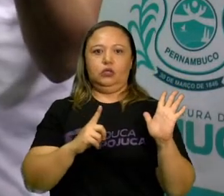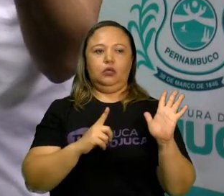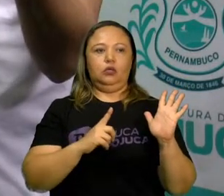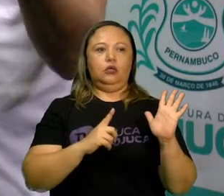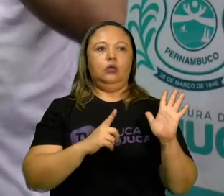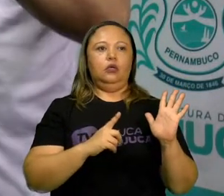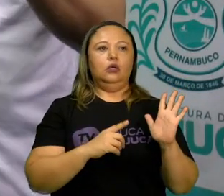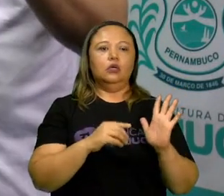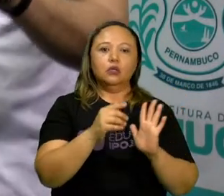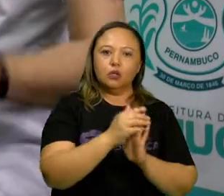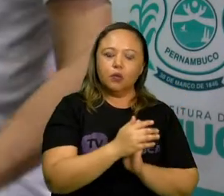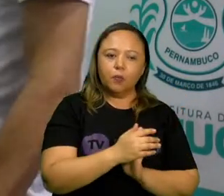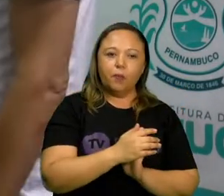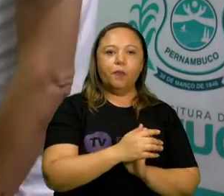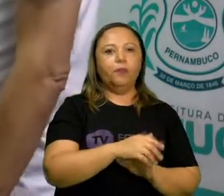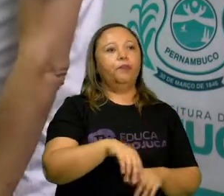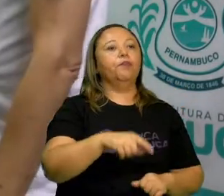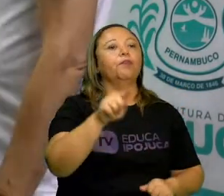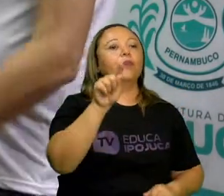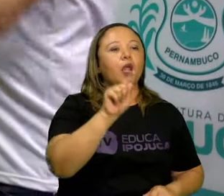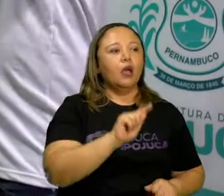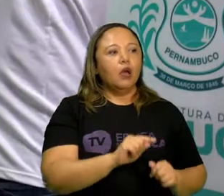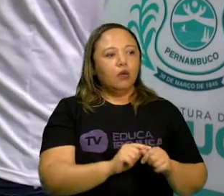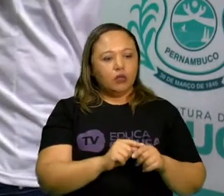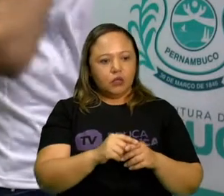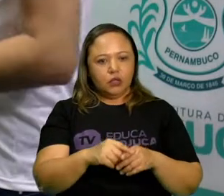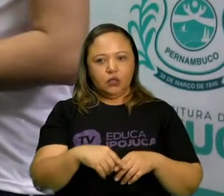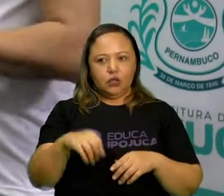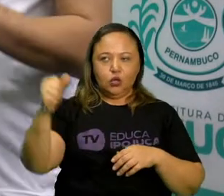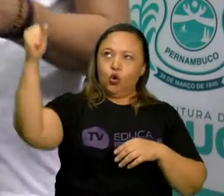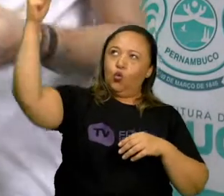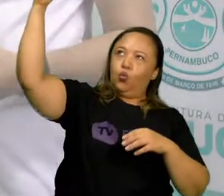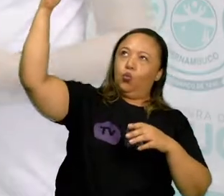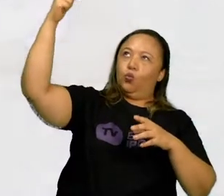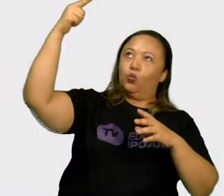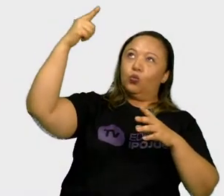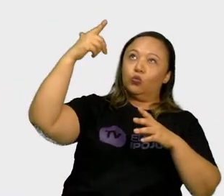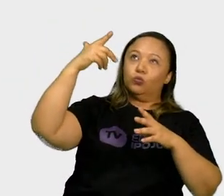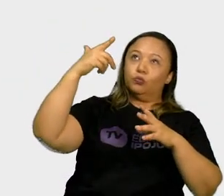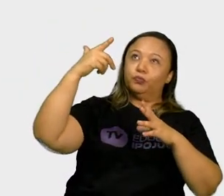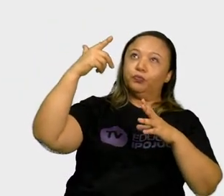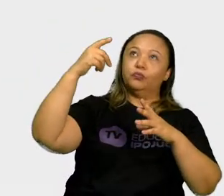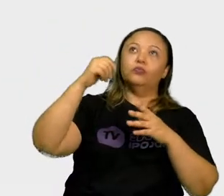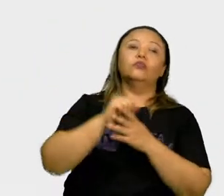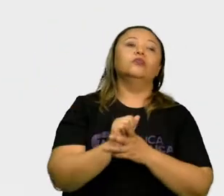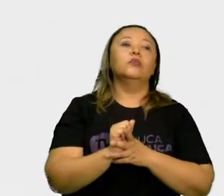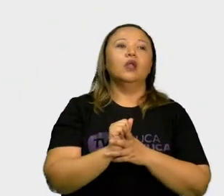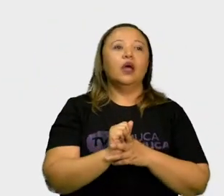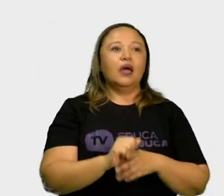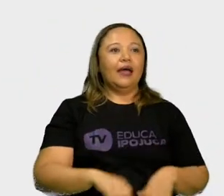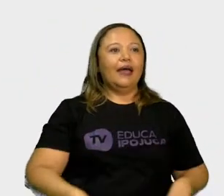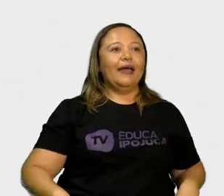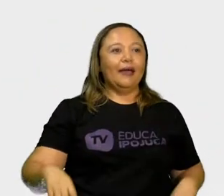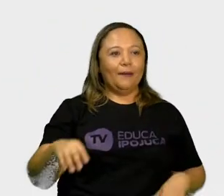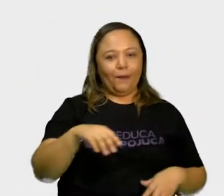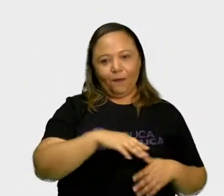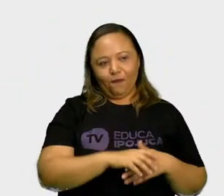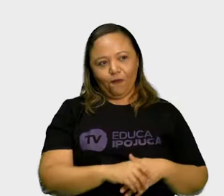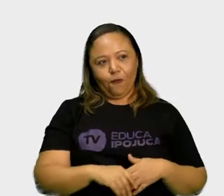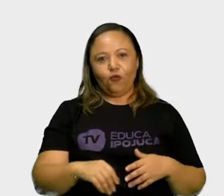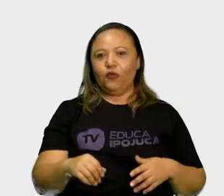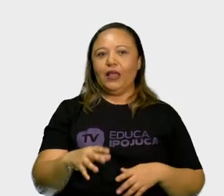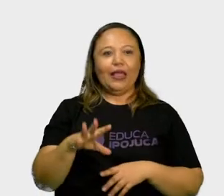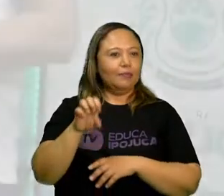ser uma única pessoa, não tem problema. Fonte de luz, a fonte de luz é uma lanterna, é um